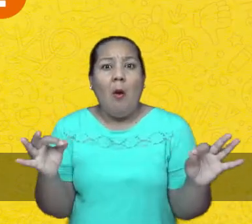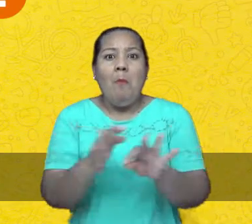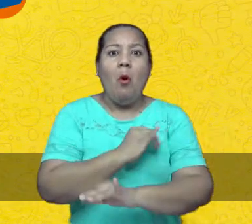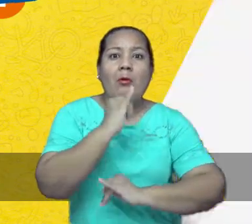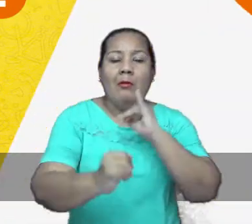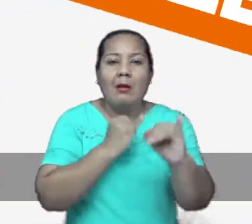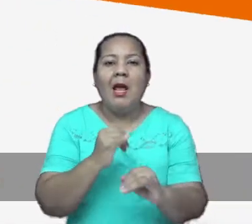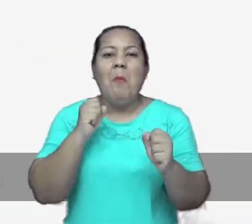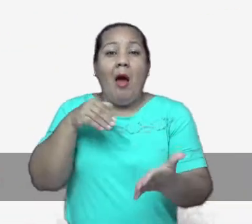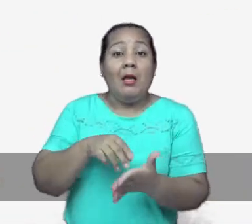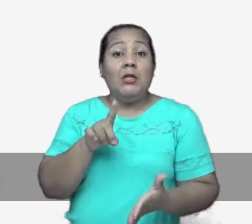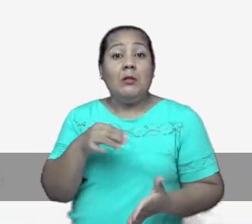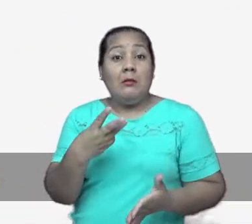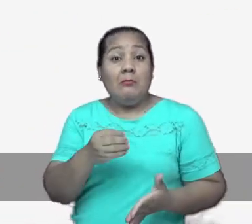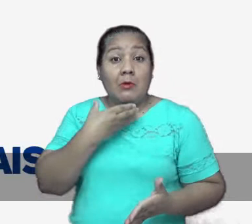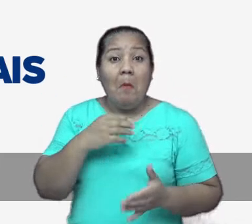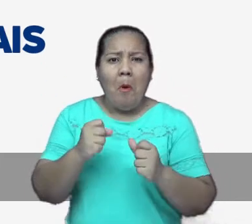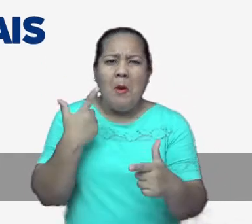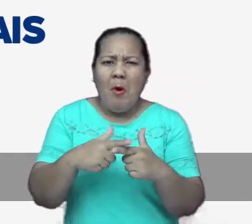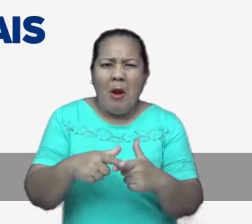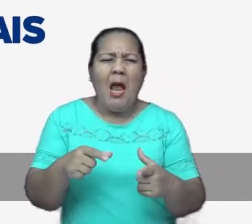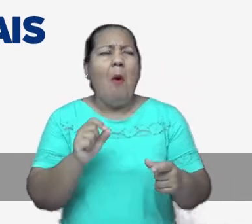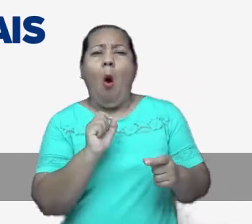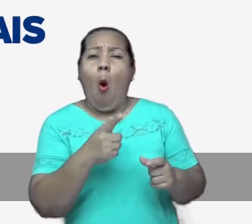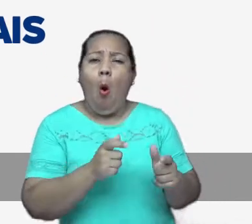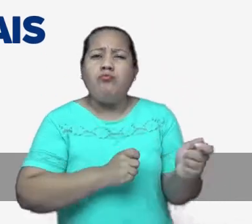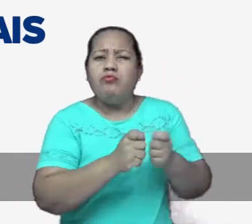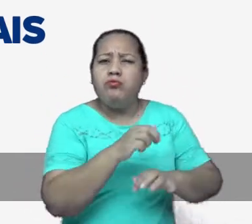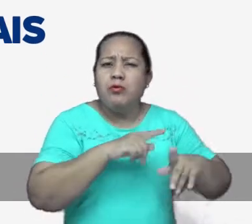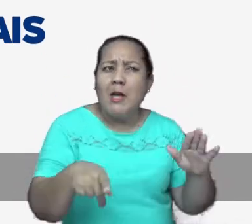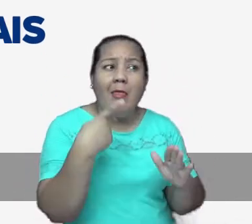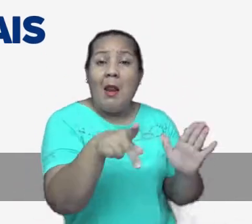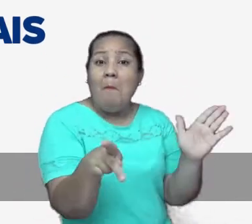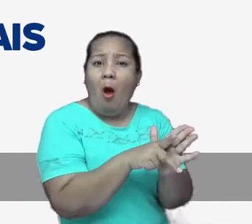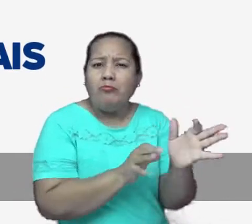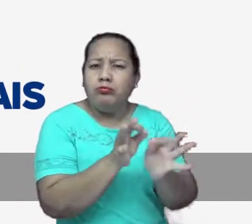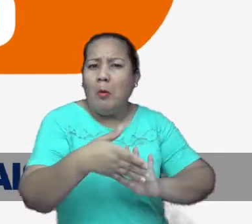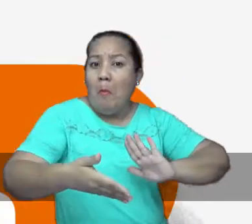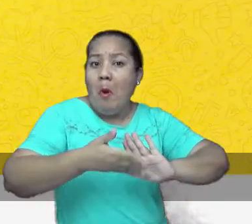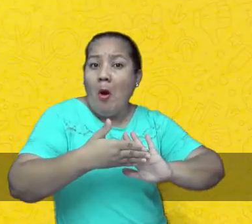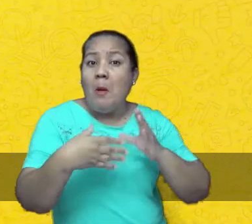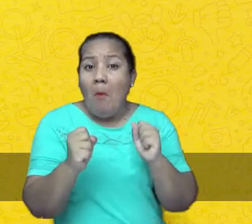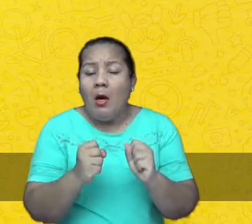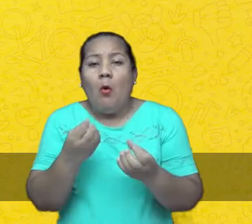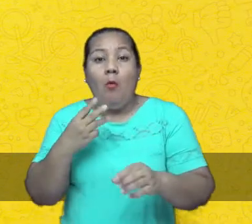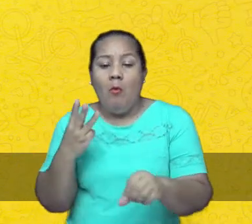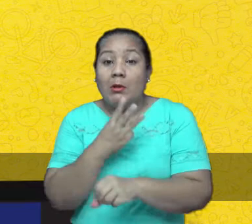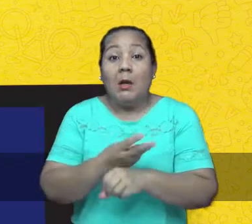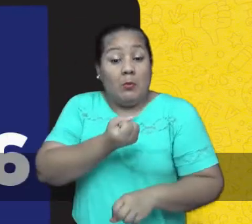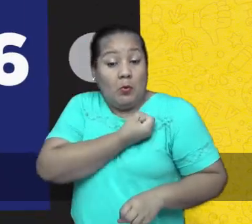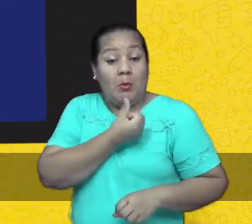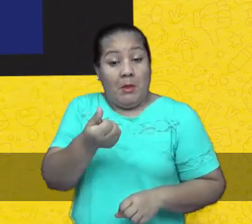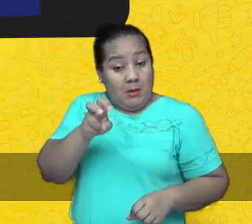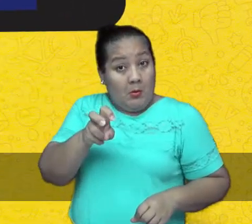MT. Até 30 de dezembro, você pode solucionar seus problemas ou negociar os débitos com condições especiais. Para participar, envie uma mensagem para